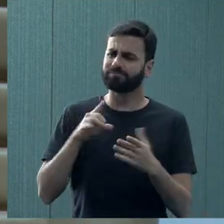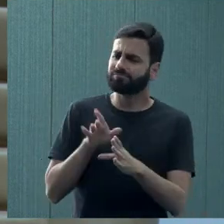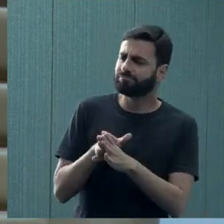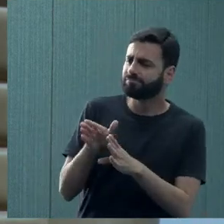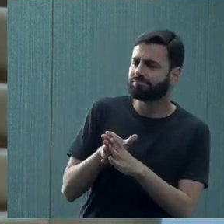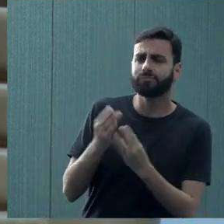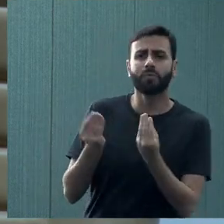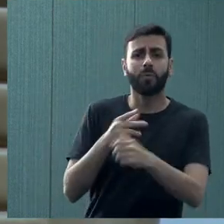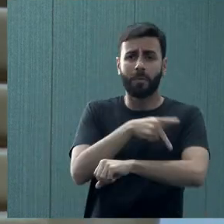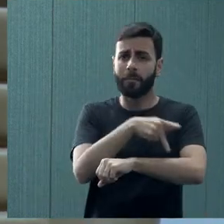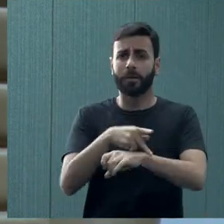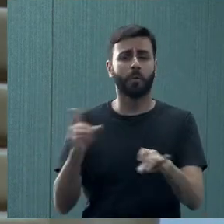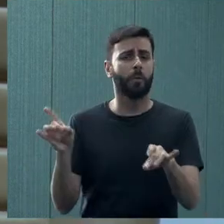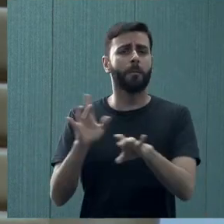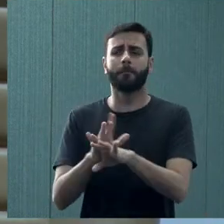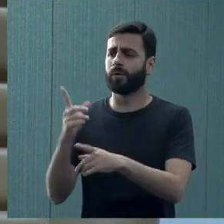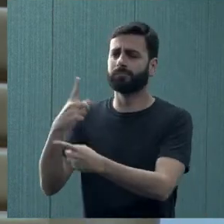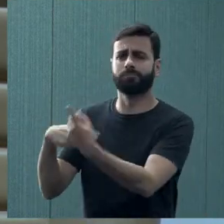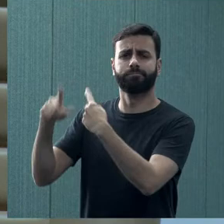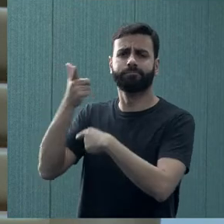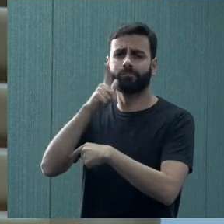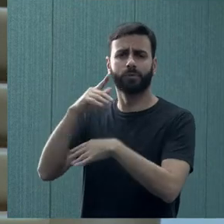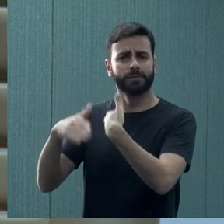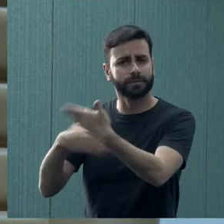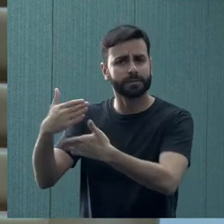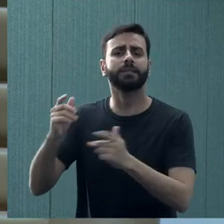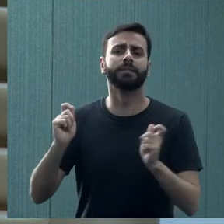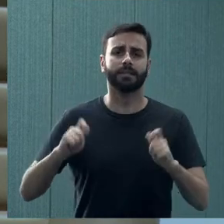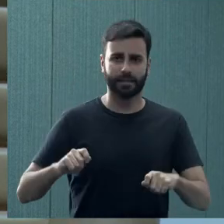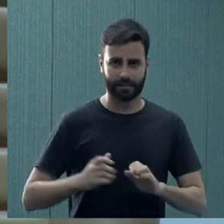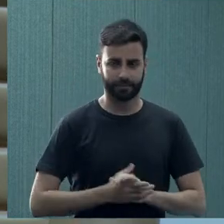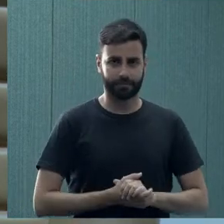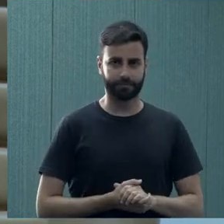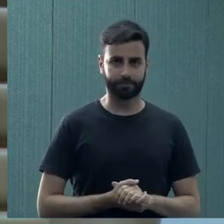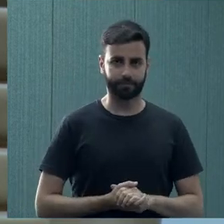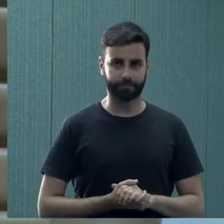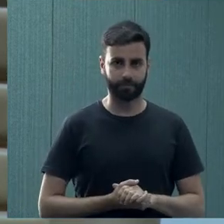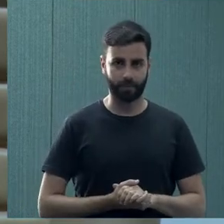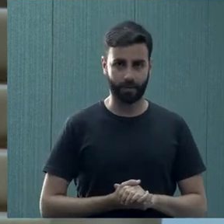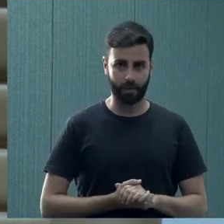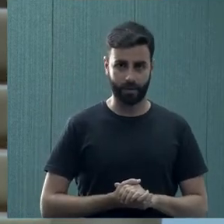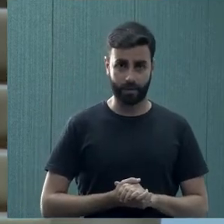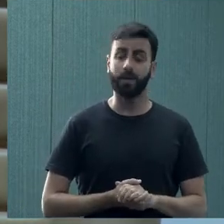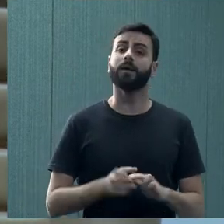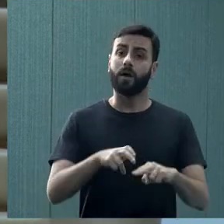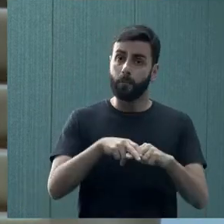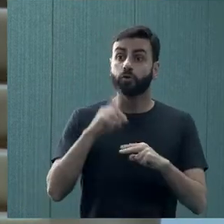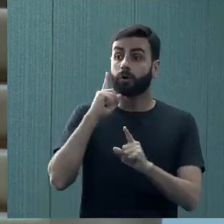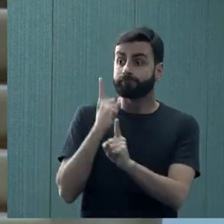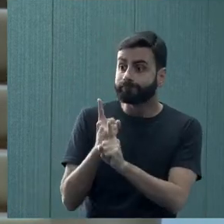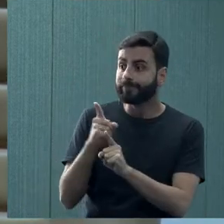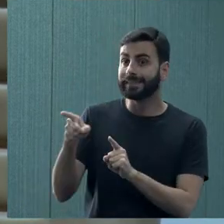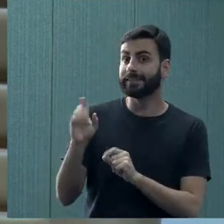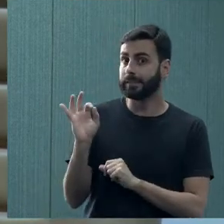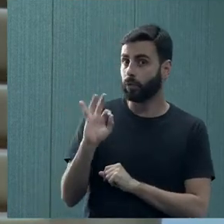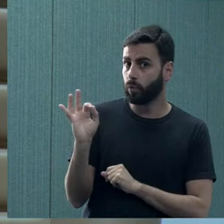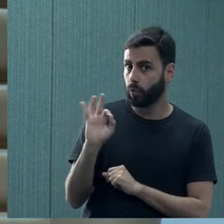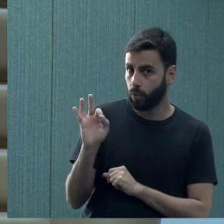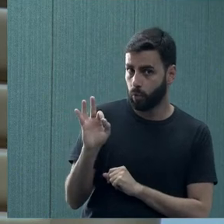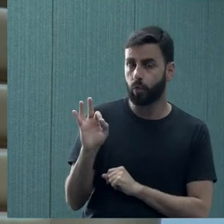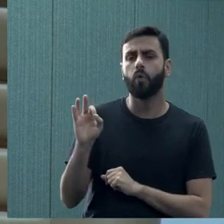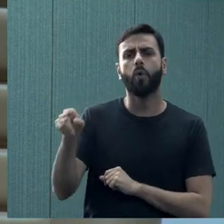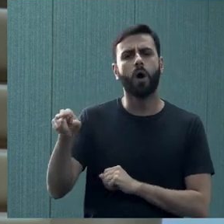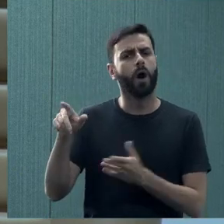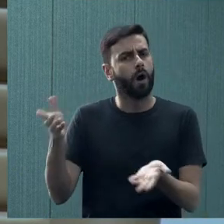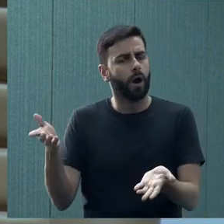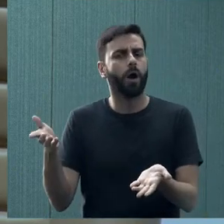orientações e um trabalho e a pessoa foi super bem e conseguiu aí. Então, gente identifica. Se não for o caso que tem